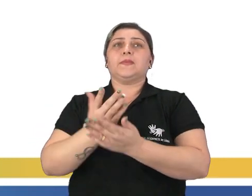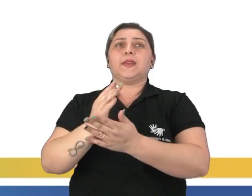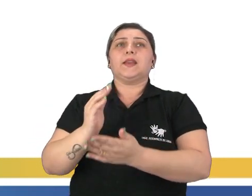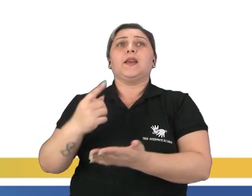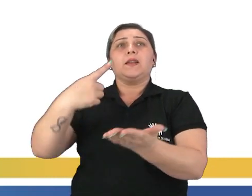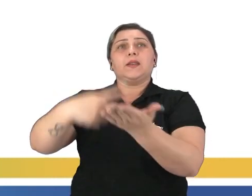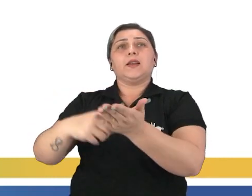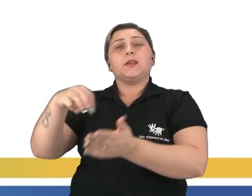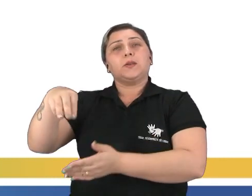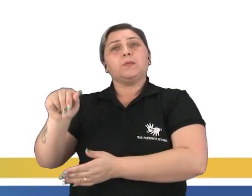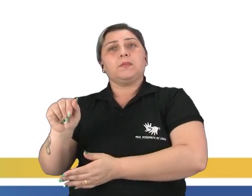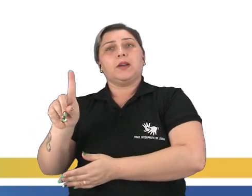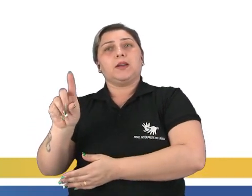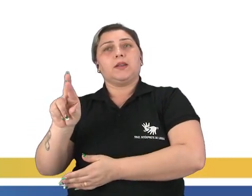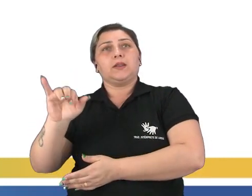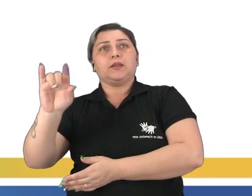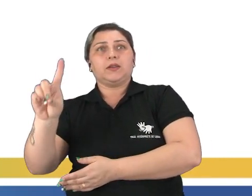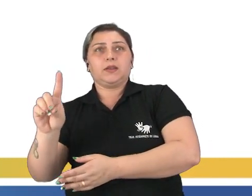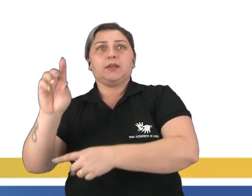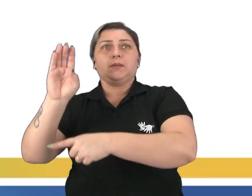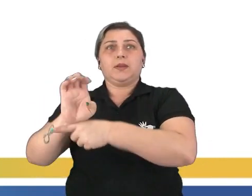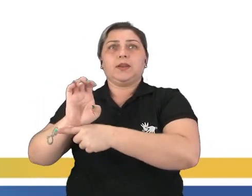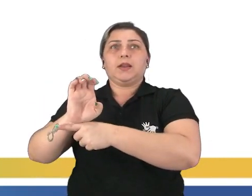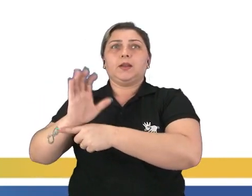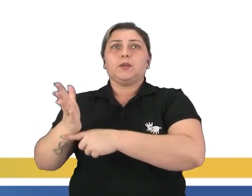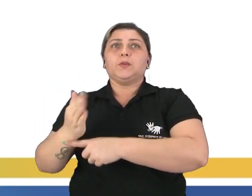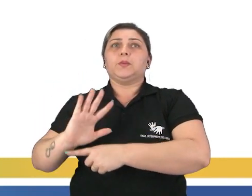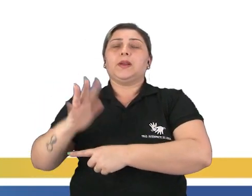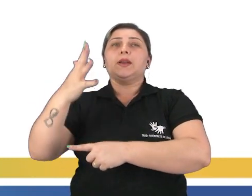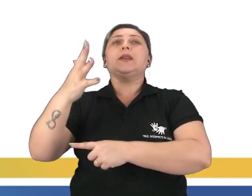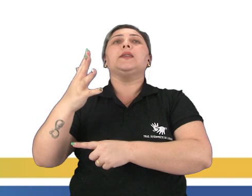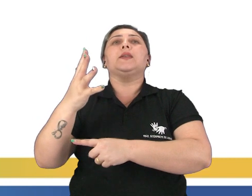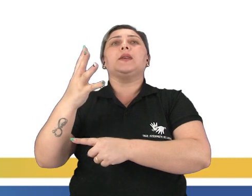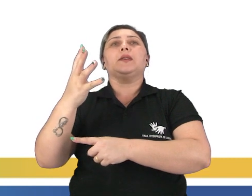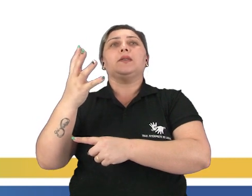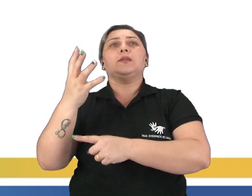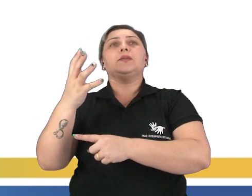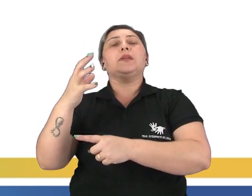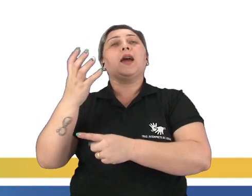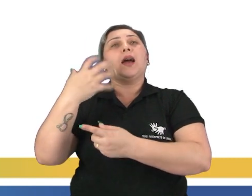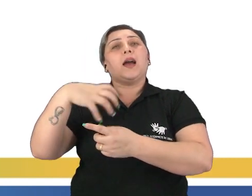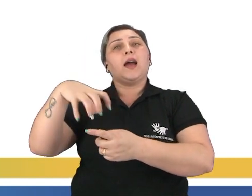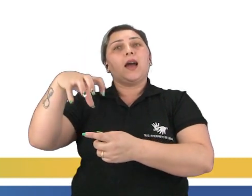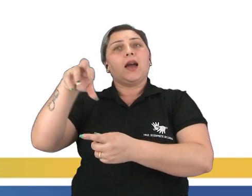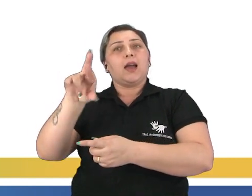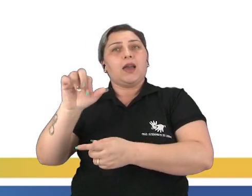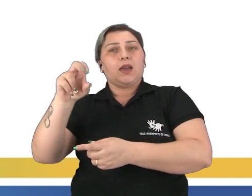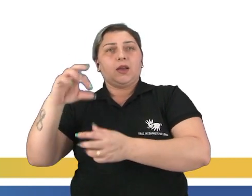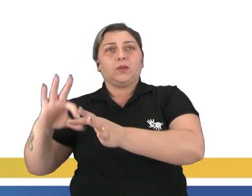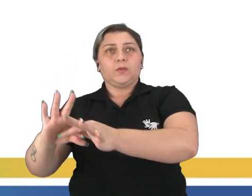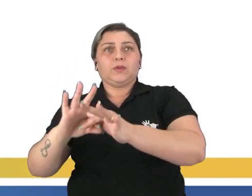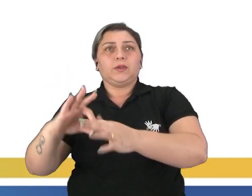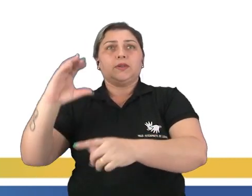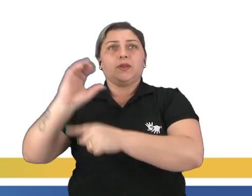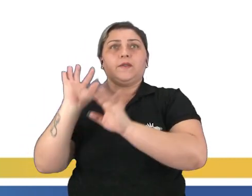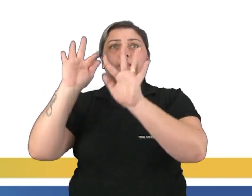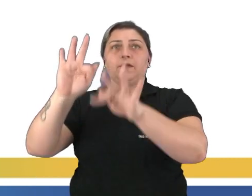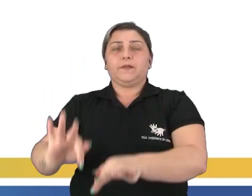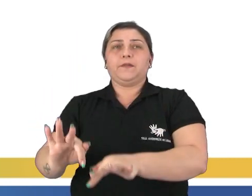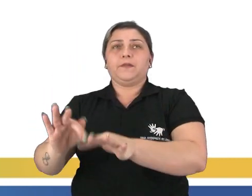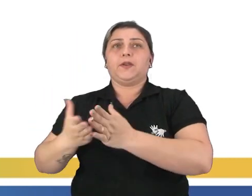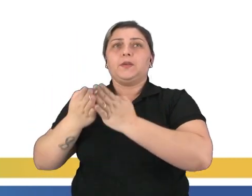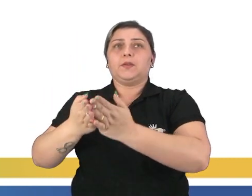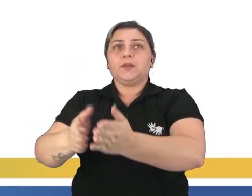com letra A, o Tratado de Madri, B, a elevação do Brasil a Reino Unido, ou C, fim do